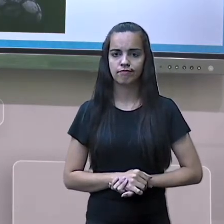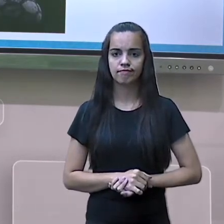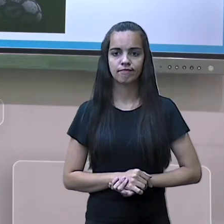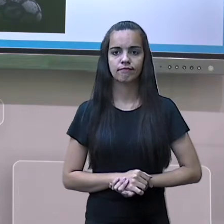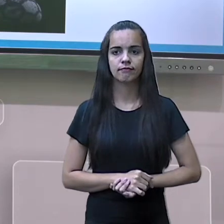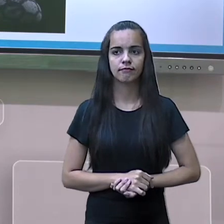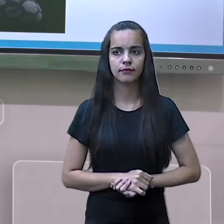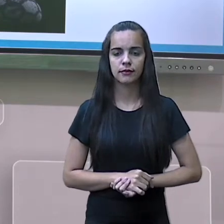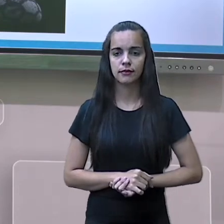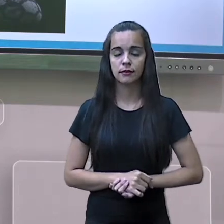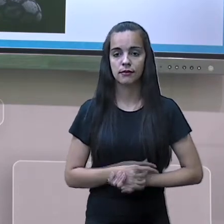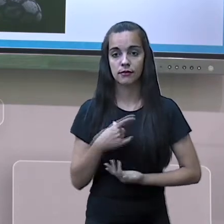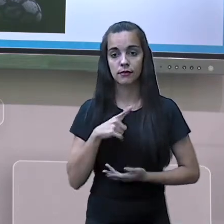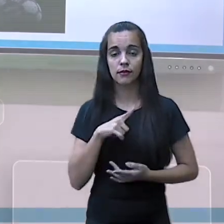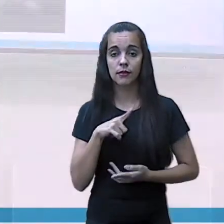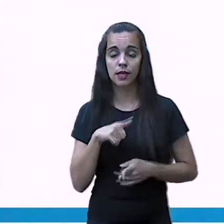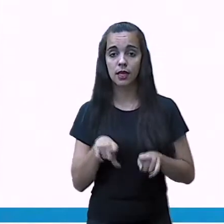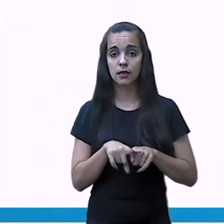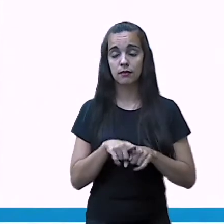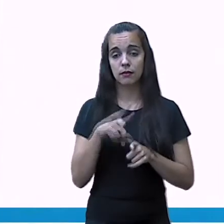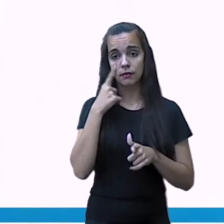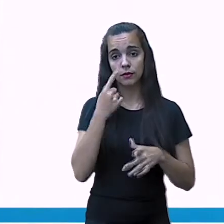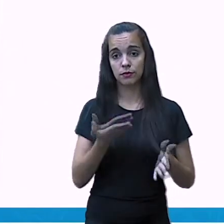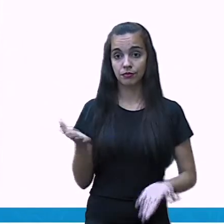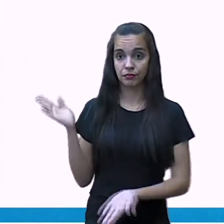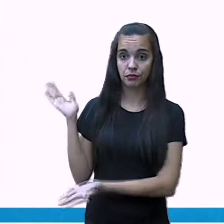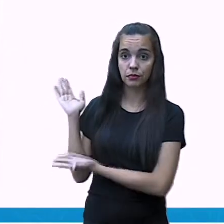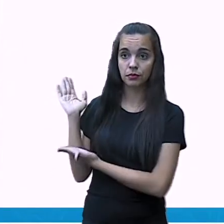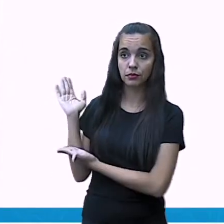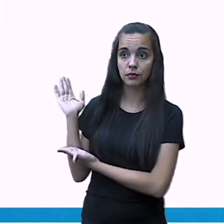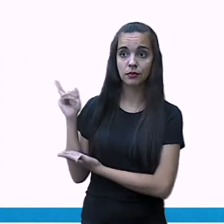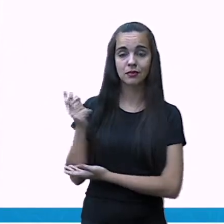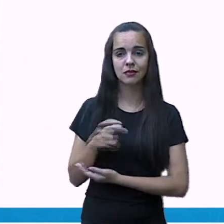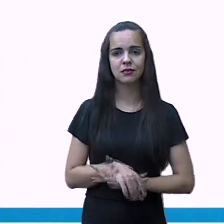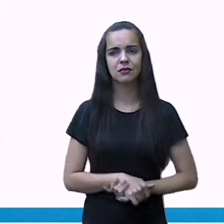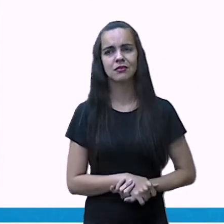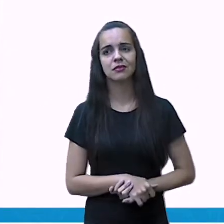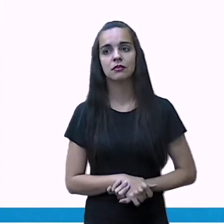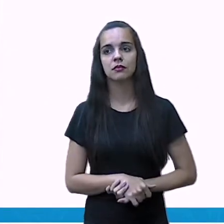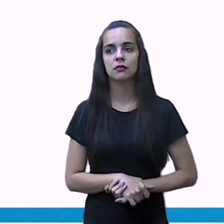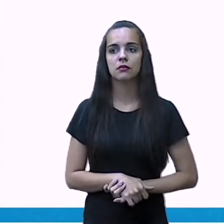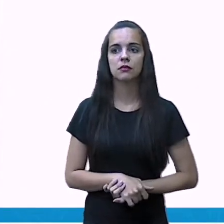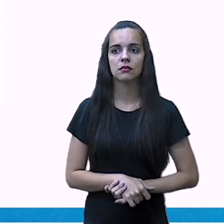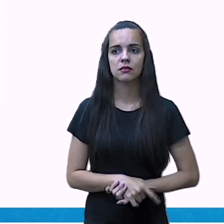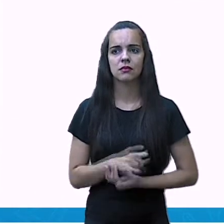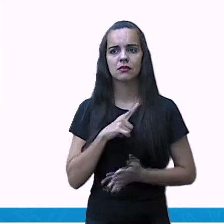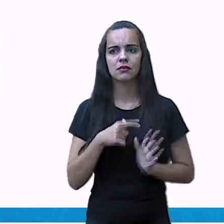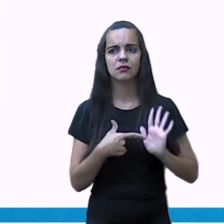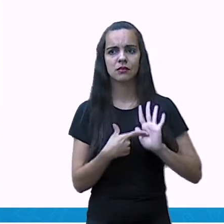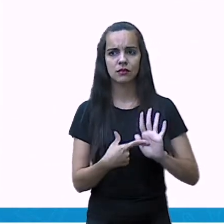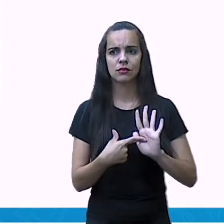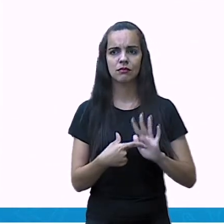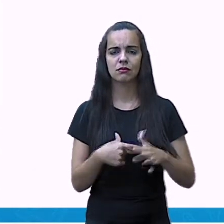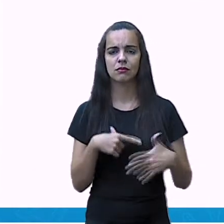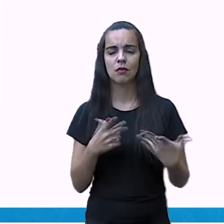Nós temos mais uma foto aqui mostrando isso e mostrando ao mesmo tempo a disparidade.